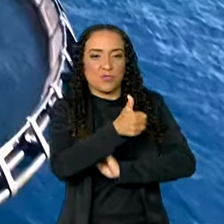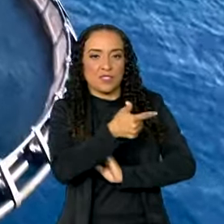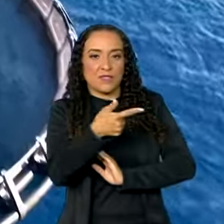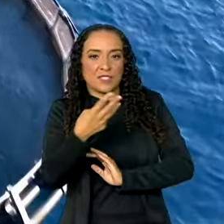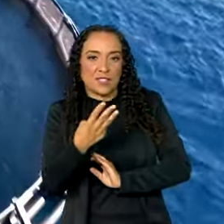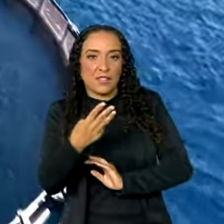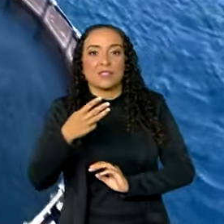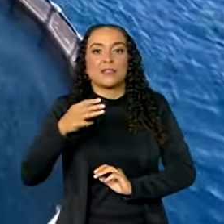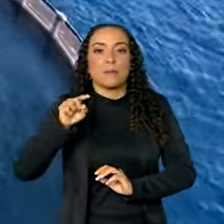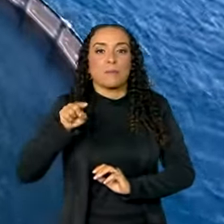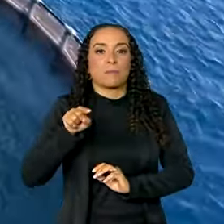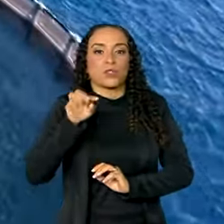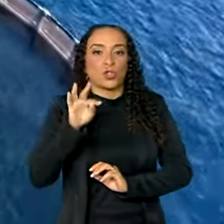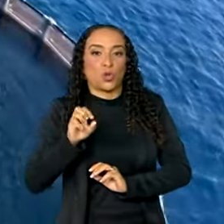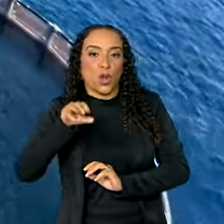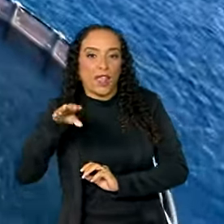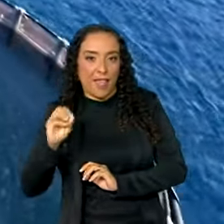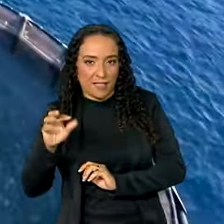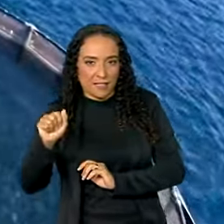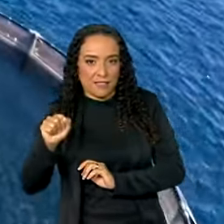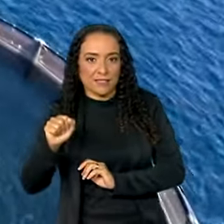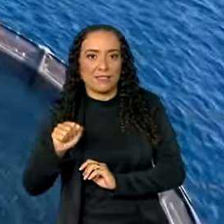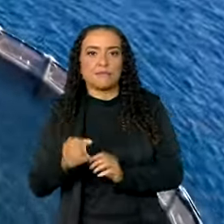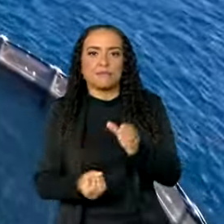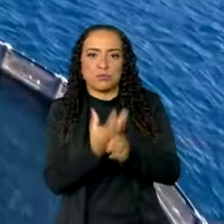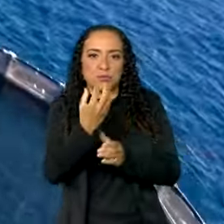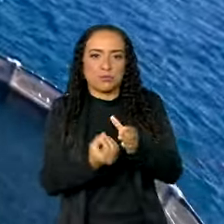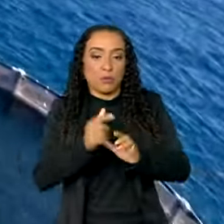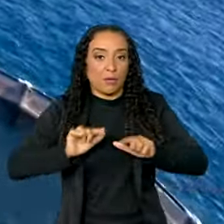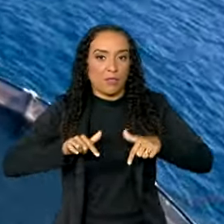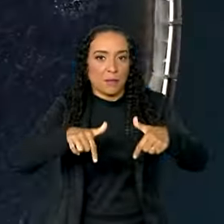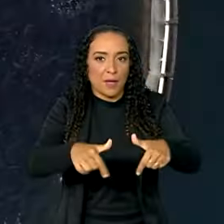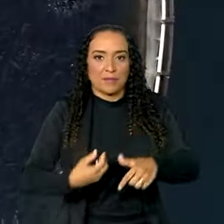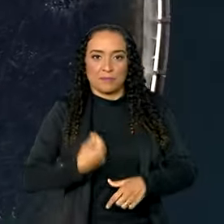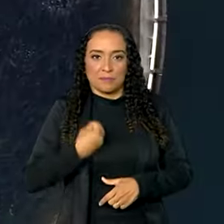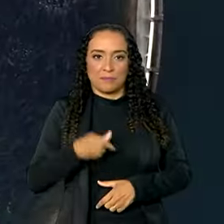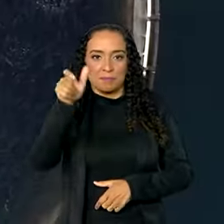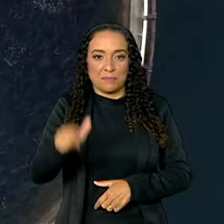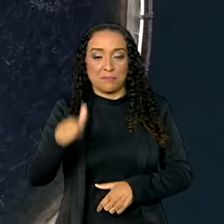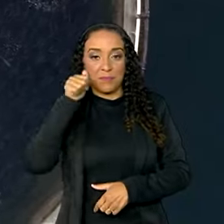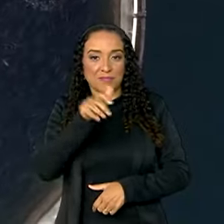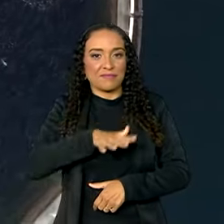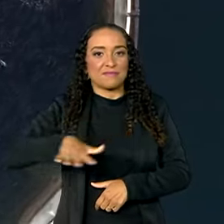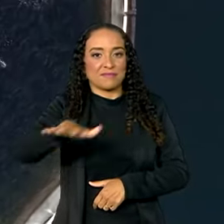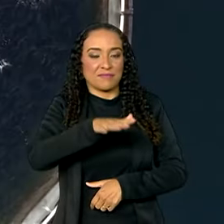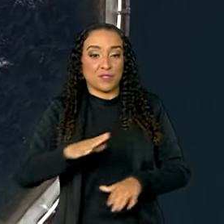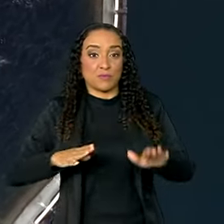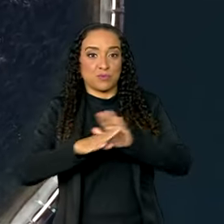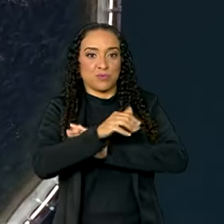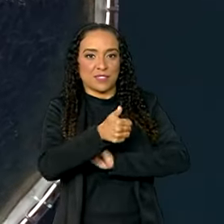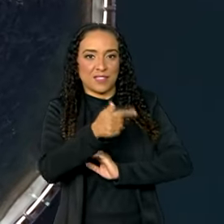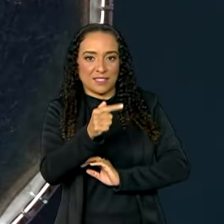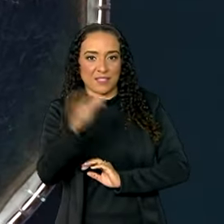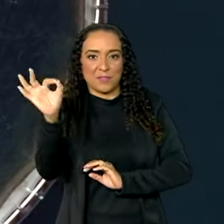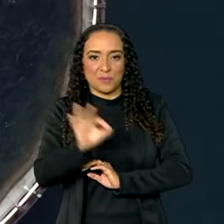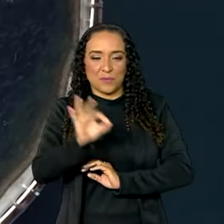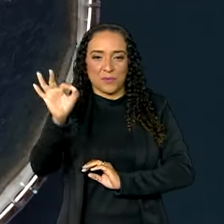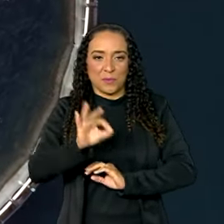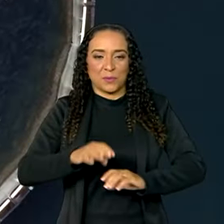mil toneladas, foram criados mais postos de trabalho e a presença feminina no setor aumentou